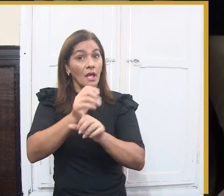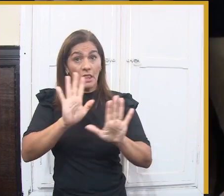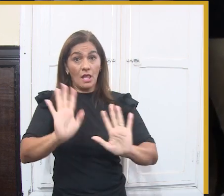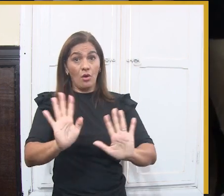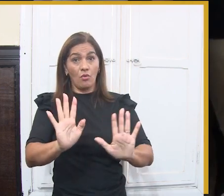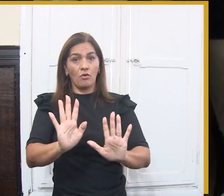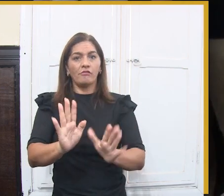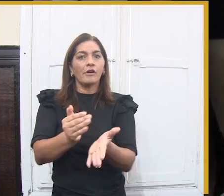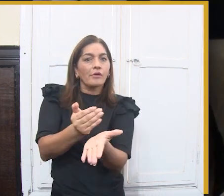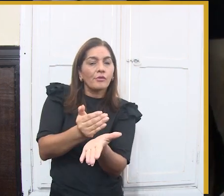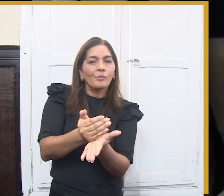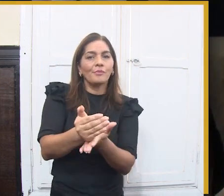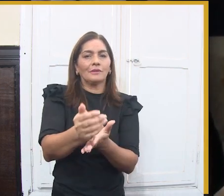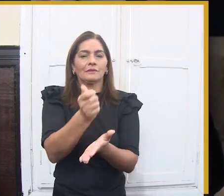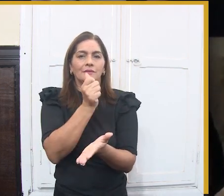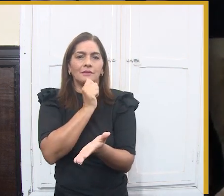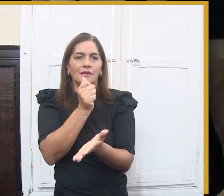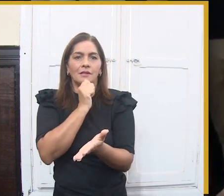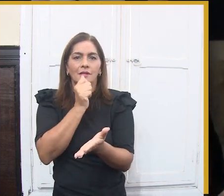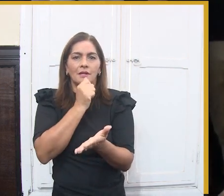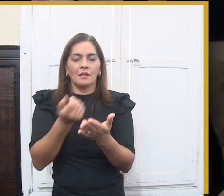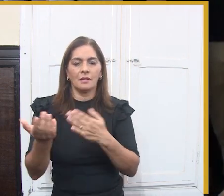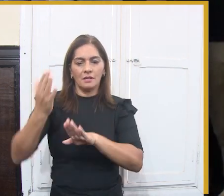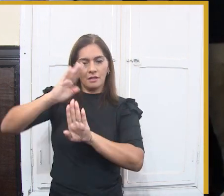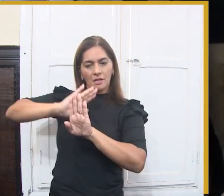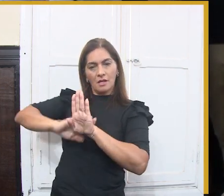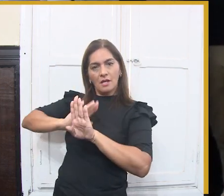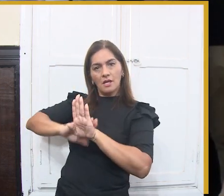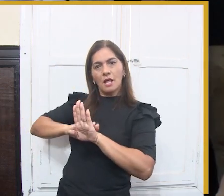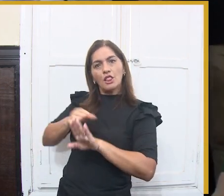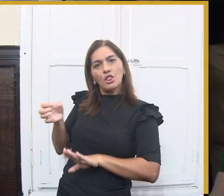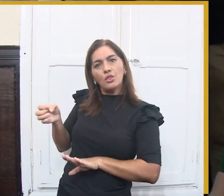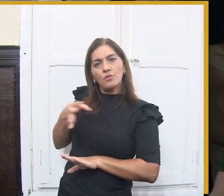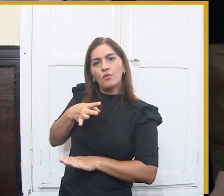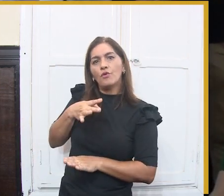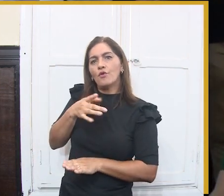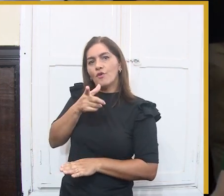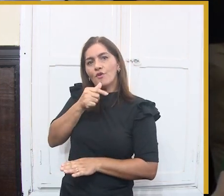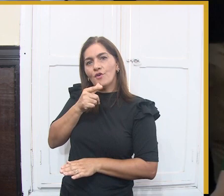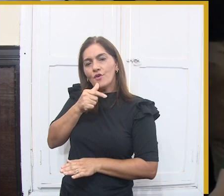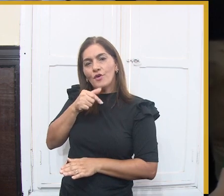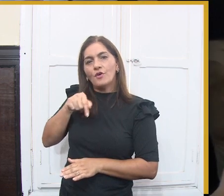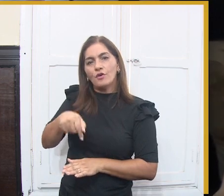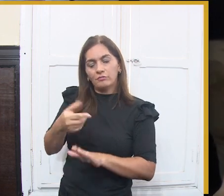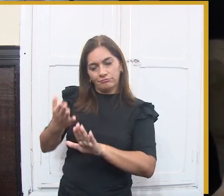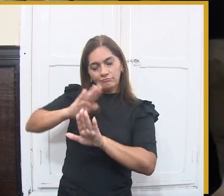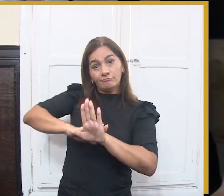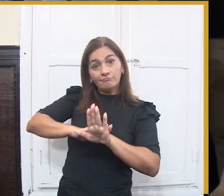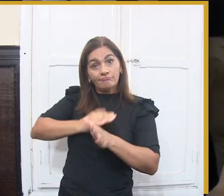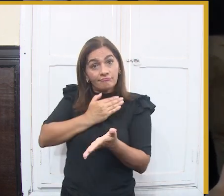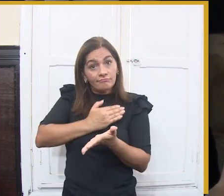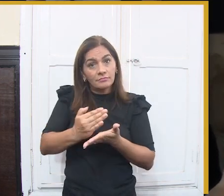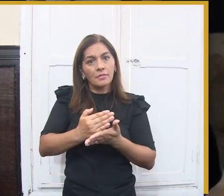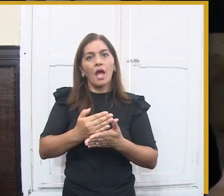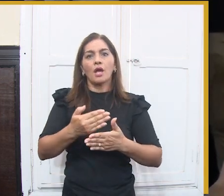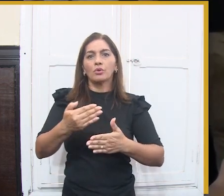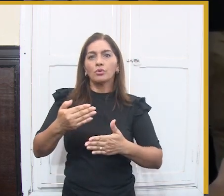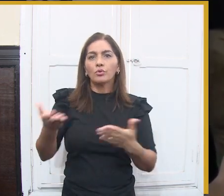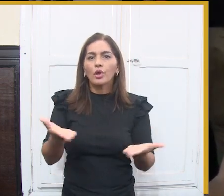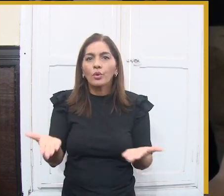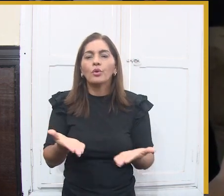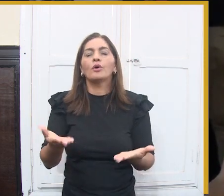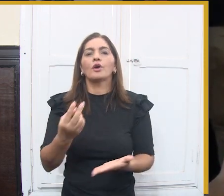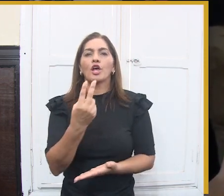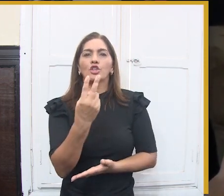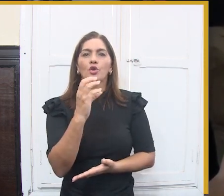também, com áreas instagramáveis, com a exploração de uma parte do açude novo que ainda essa parte de cá ainda não está em obra,